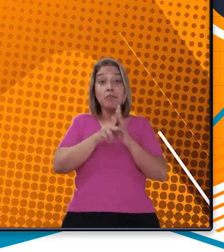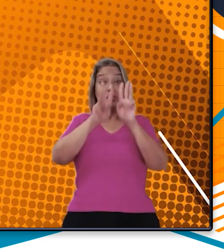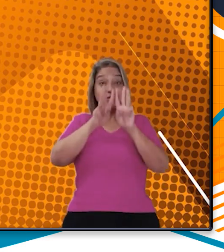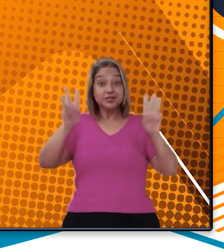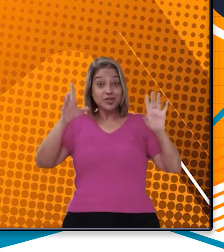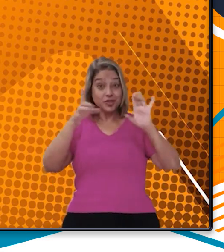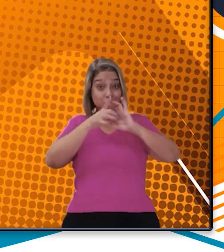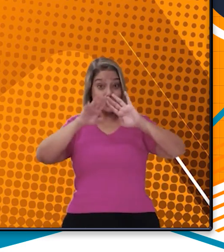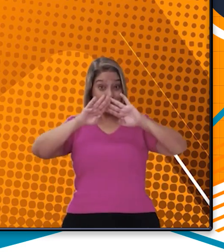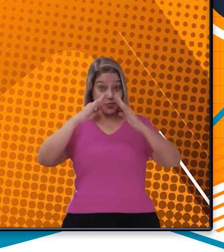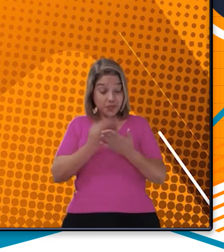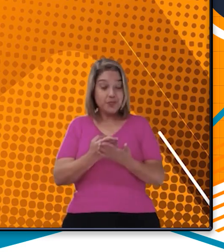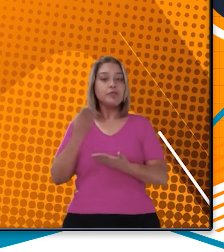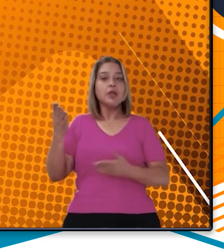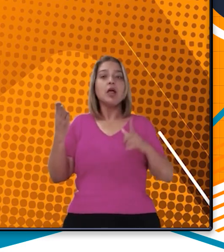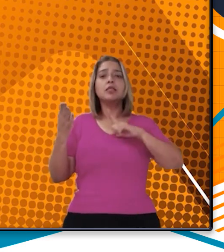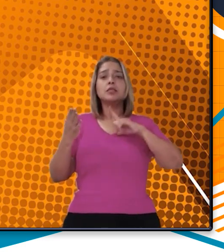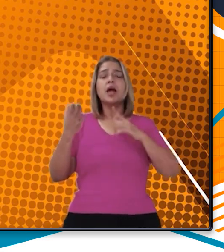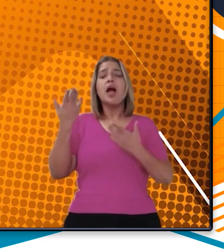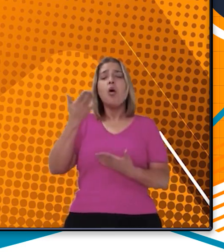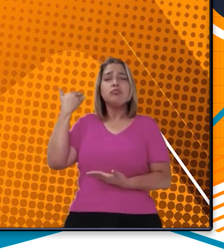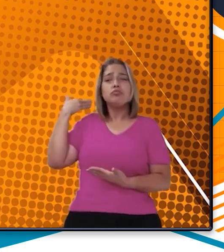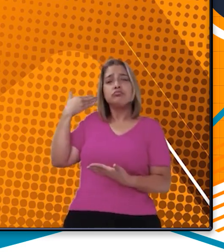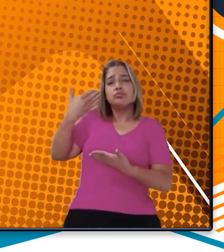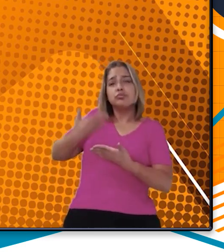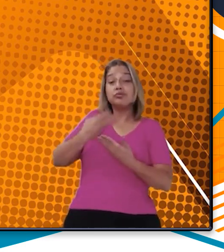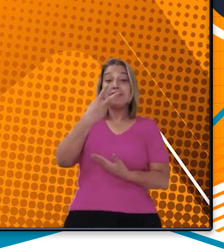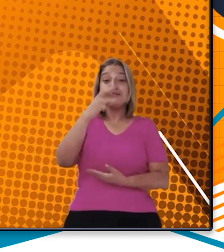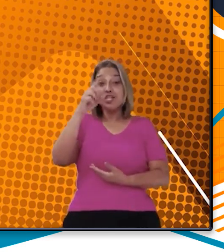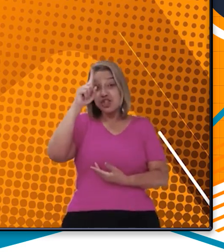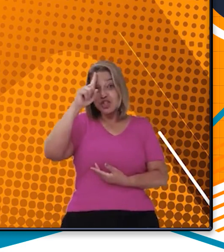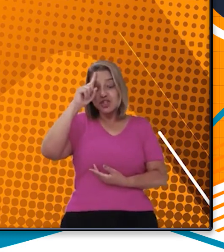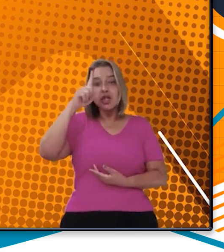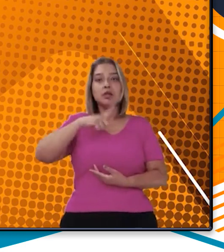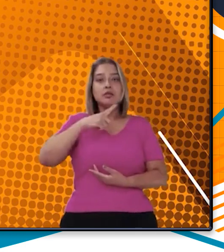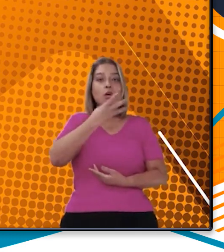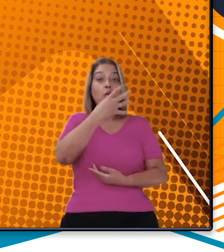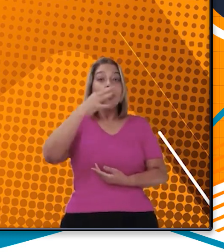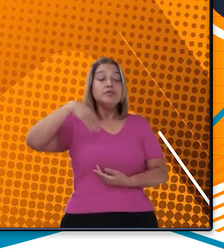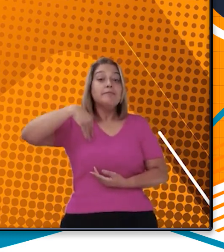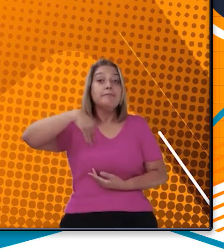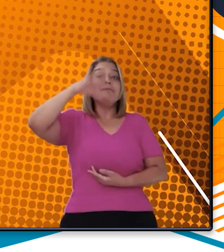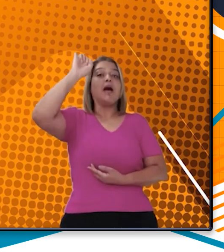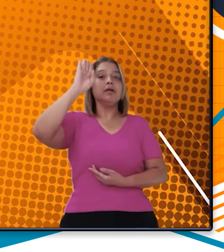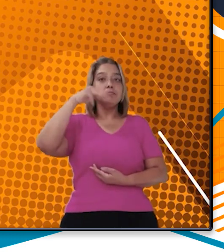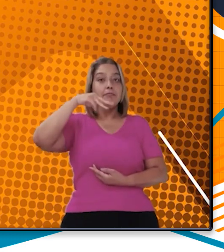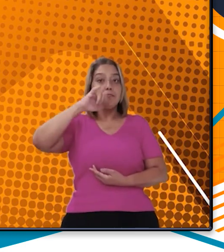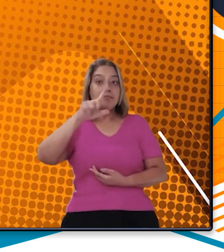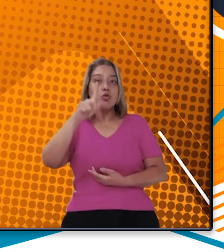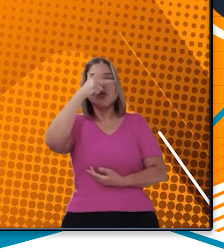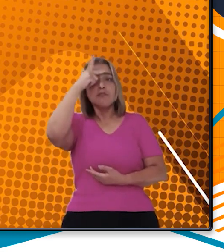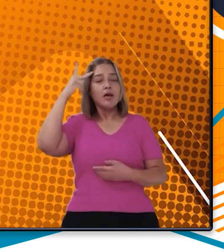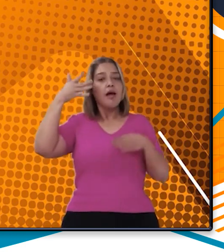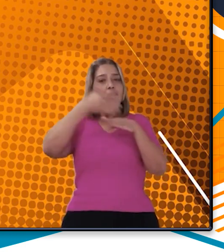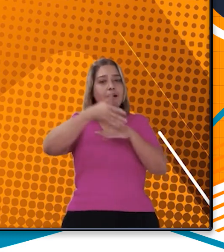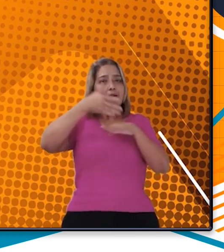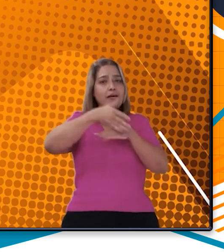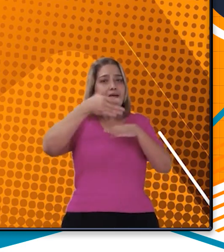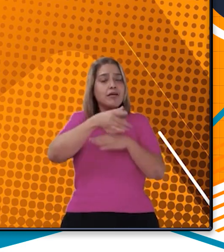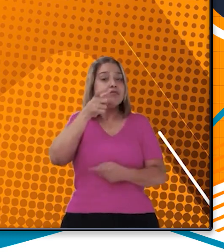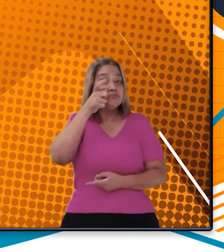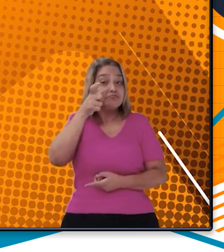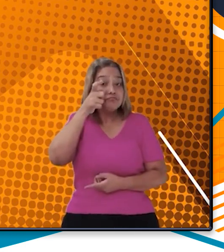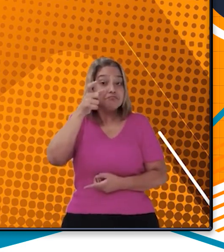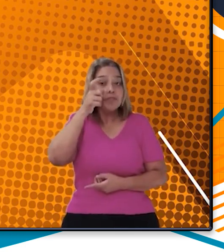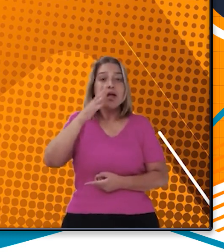últimos 30 dias foram mais de 404 mil acessos. Em 7 dias, alcançamos